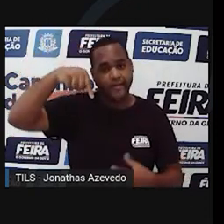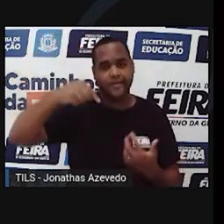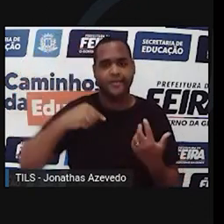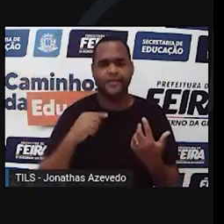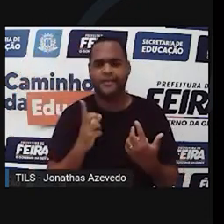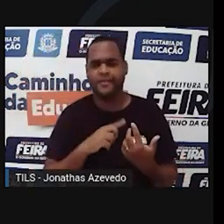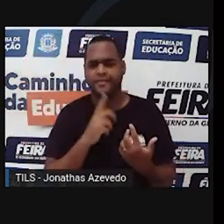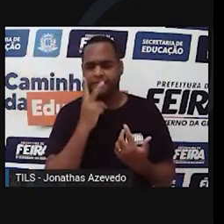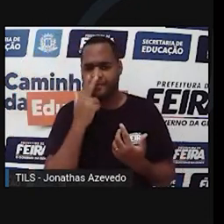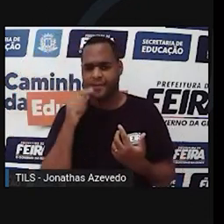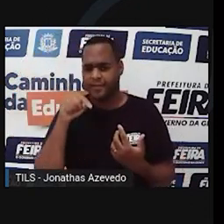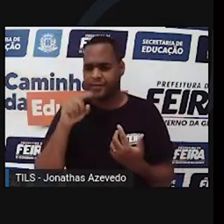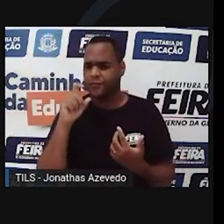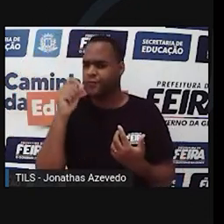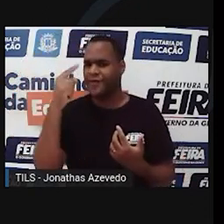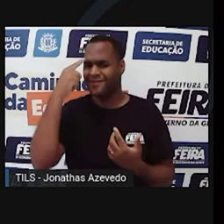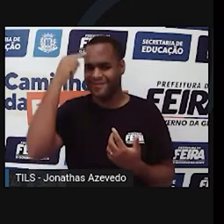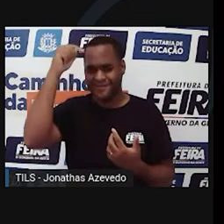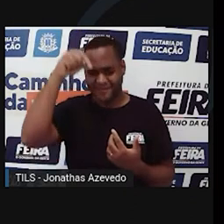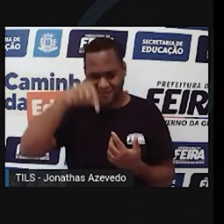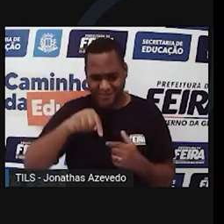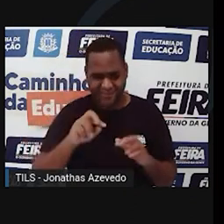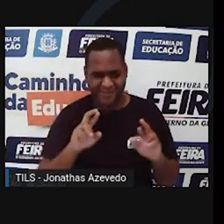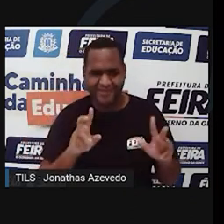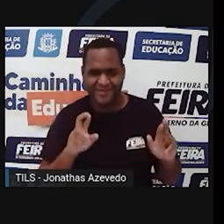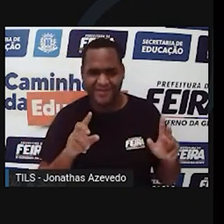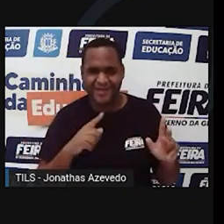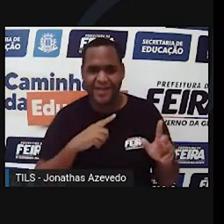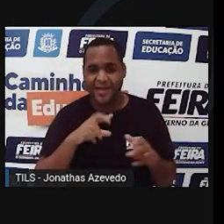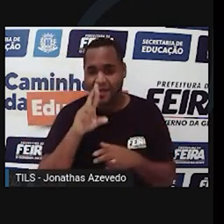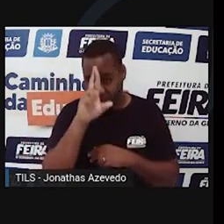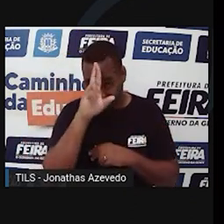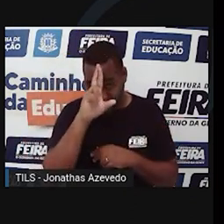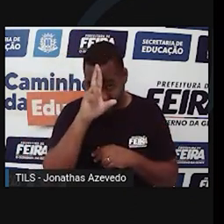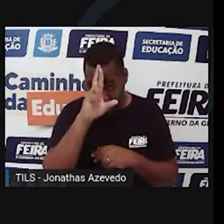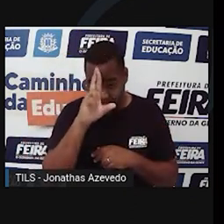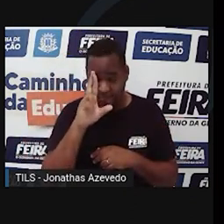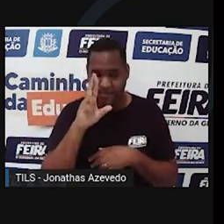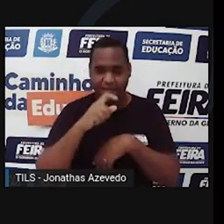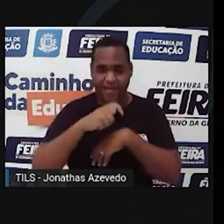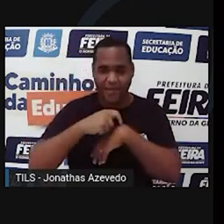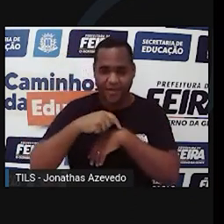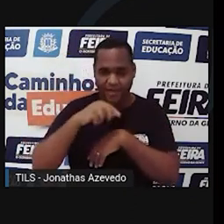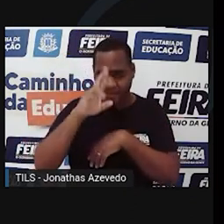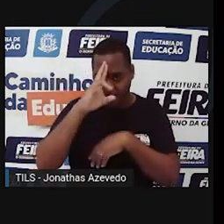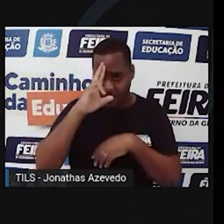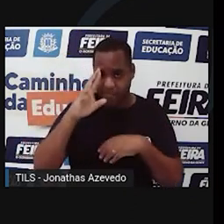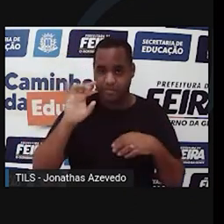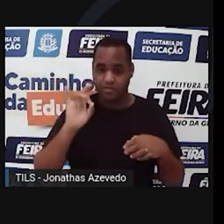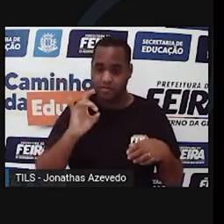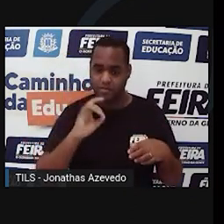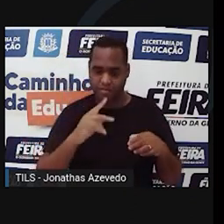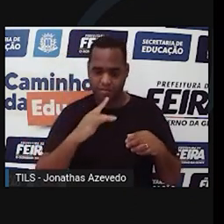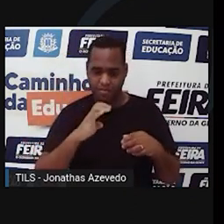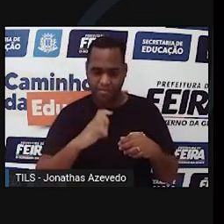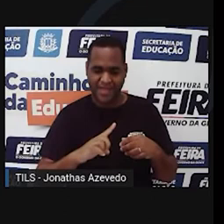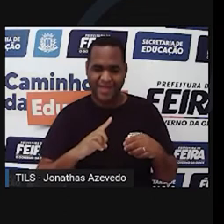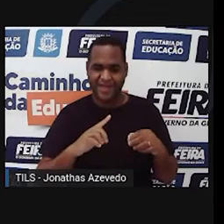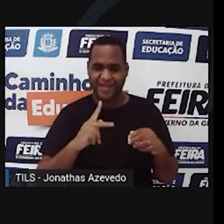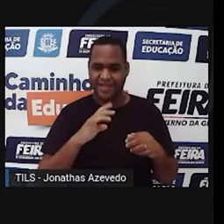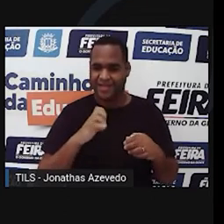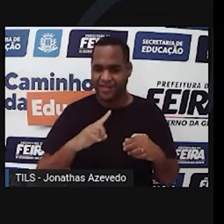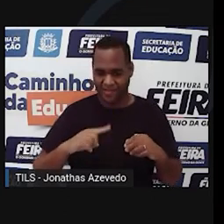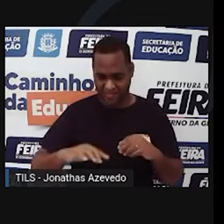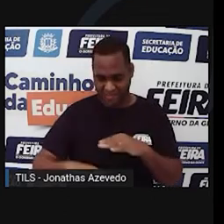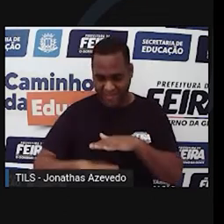não chegou ao chão. Quando temos o Sol ao meio-dia, só teremos a sombra na parte de baixo dessa pessoa ou na